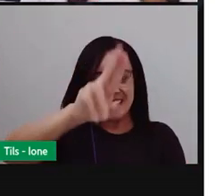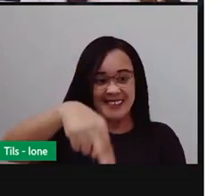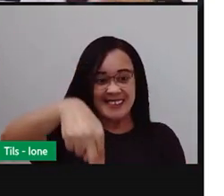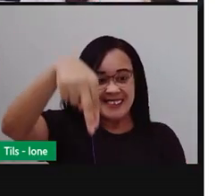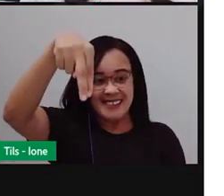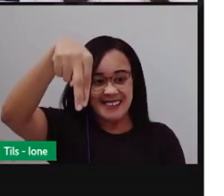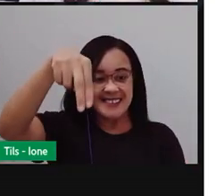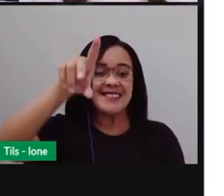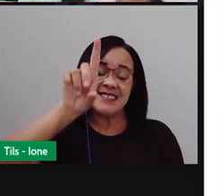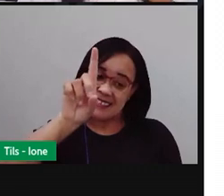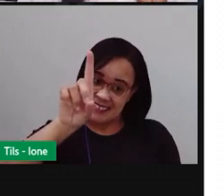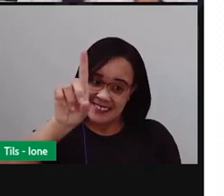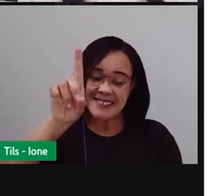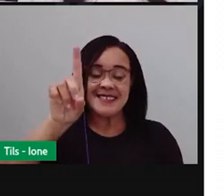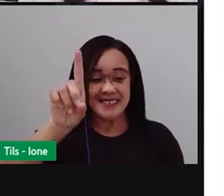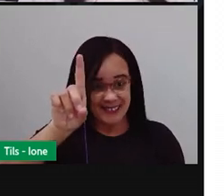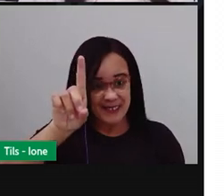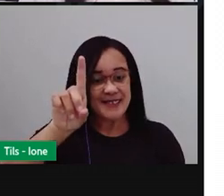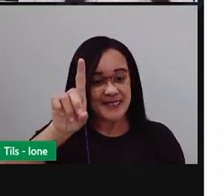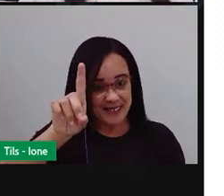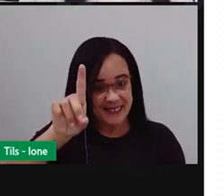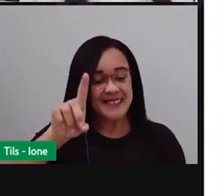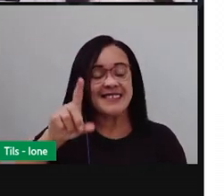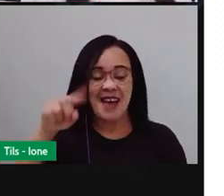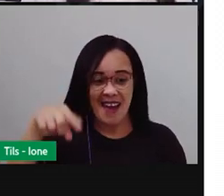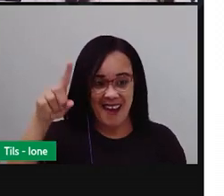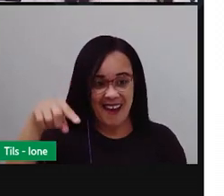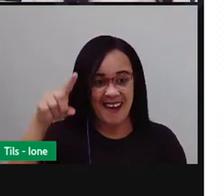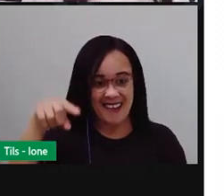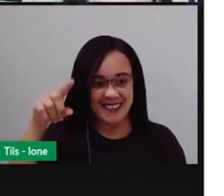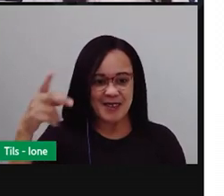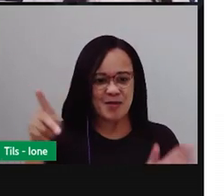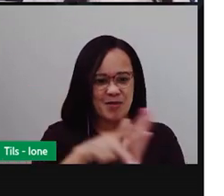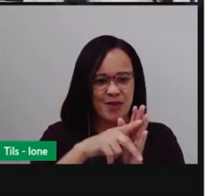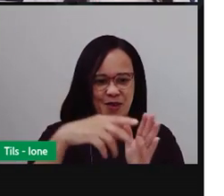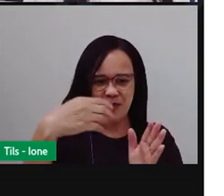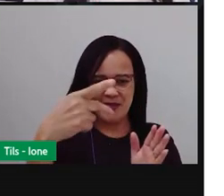típicas aqui da região do nordeste.